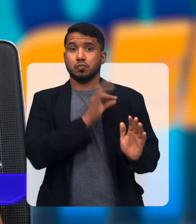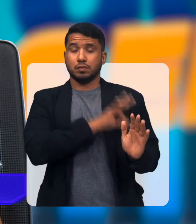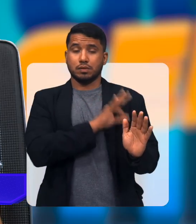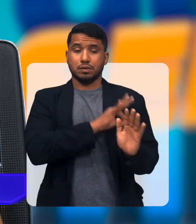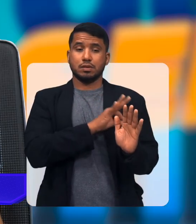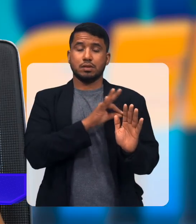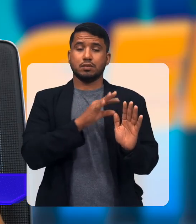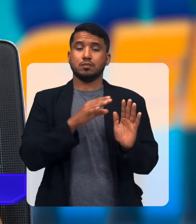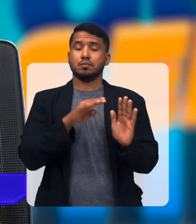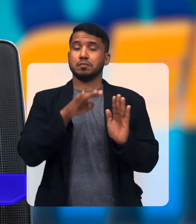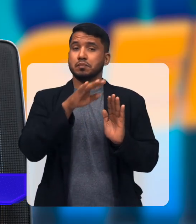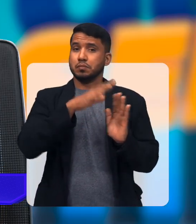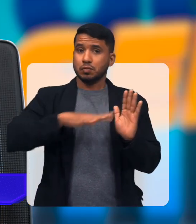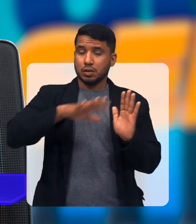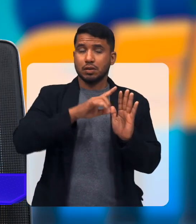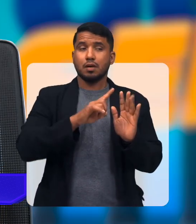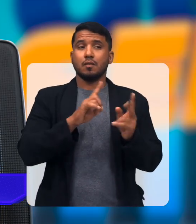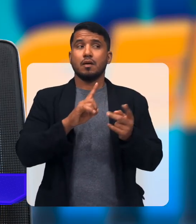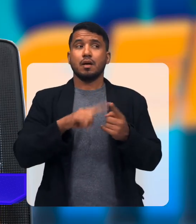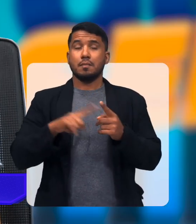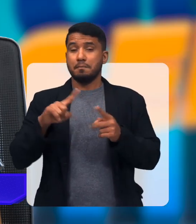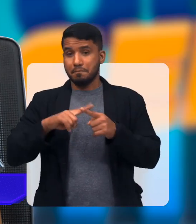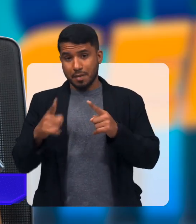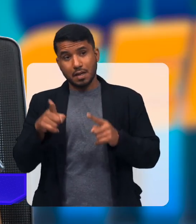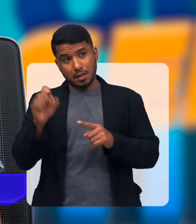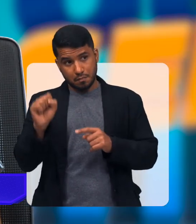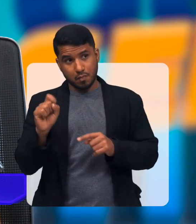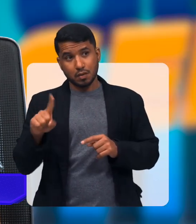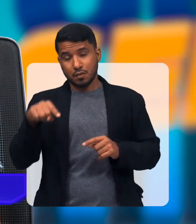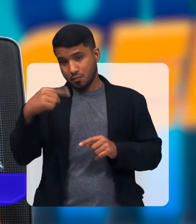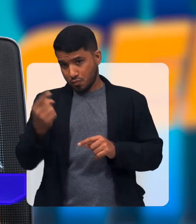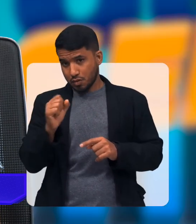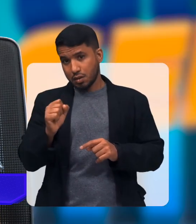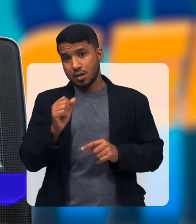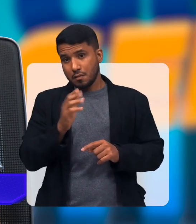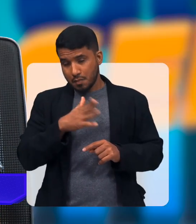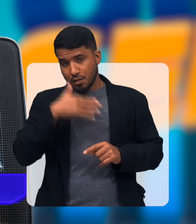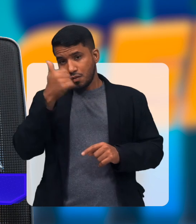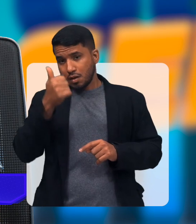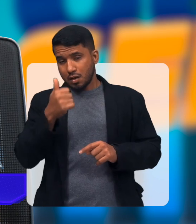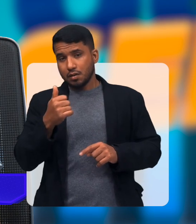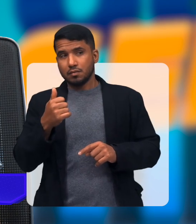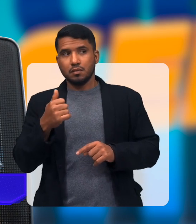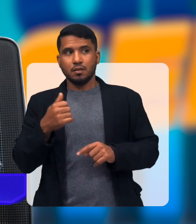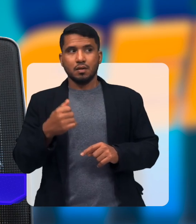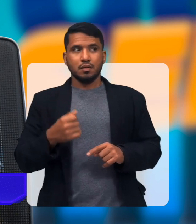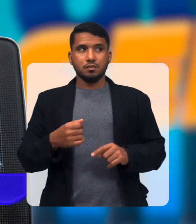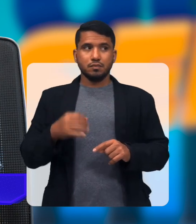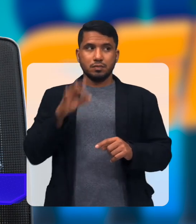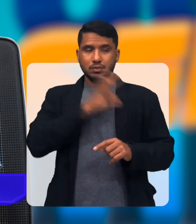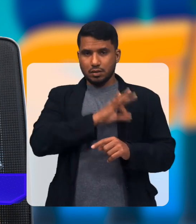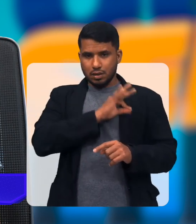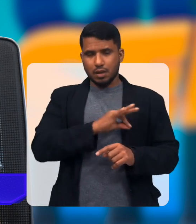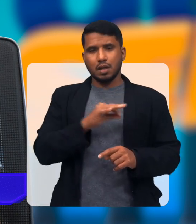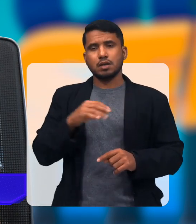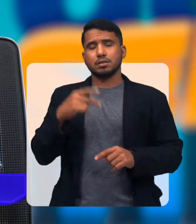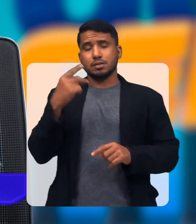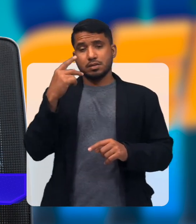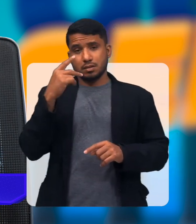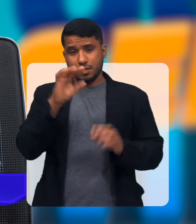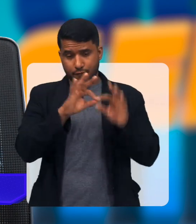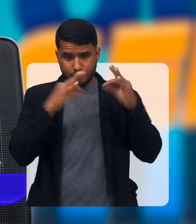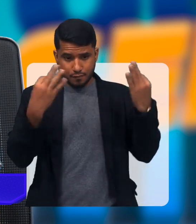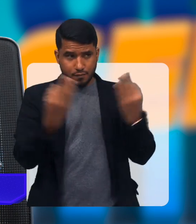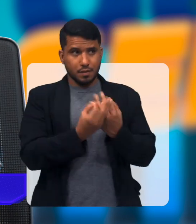a questão da renda per capita Mas logo depois ele pode ter melhorado a sua condição, a